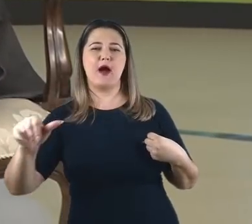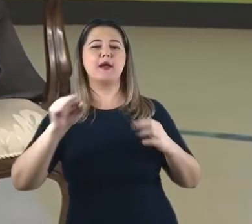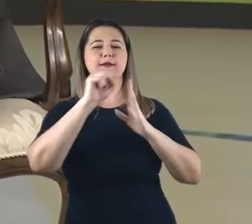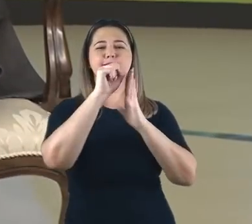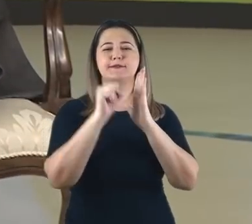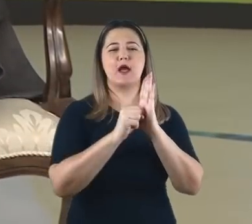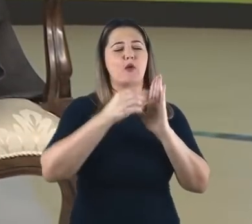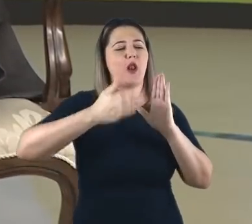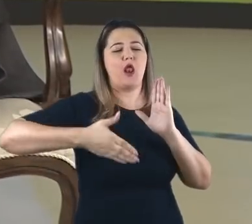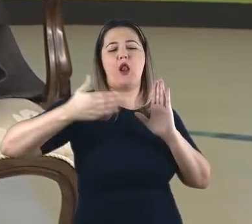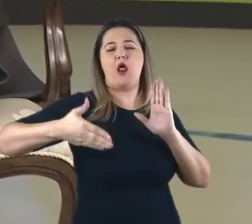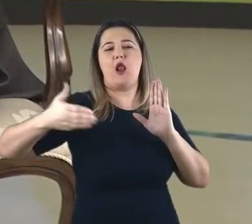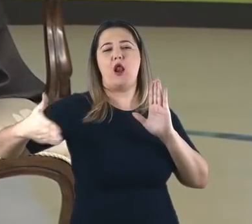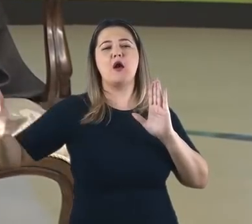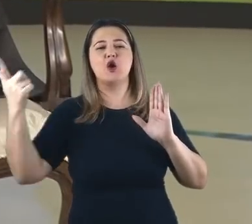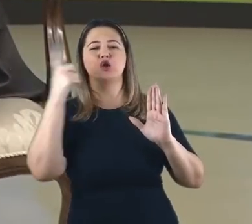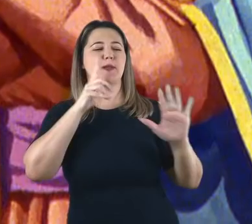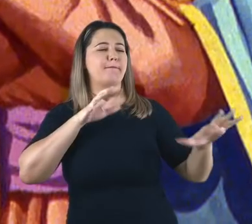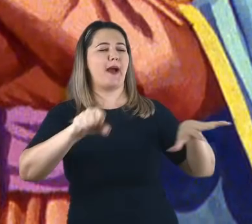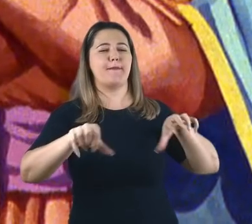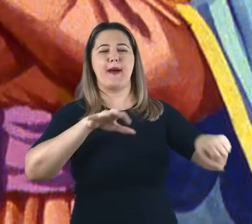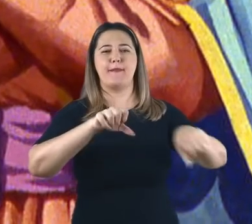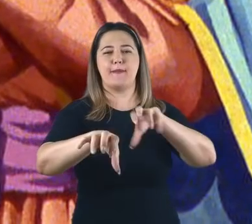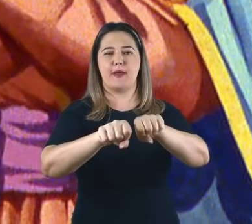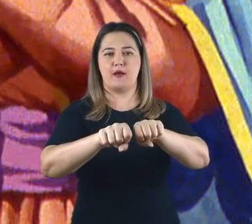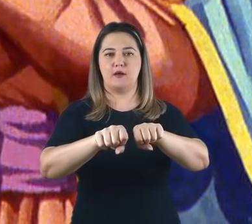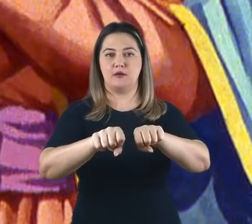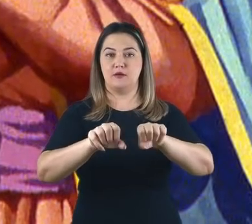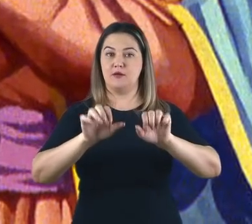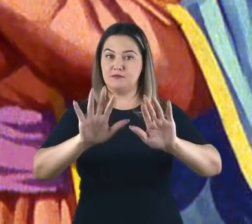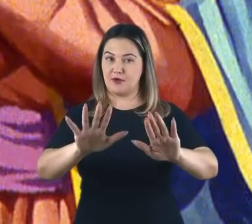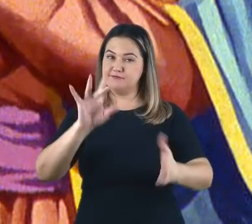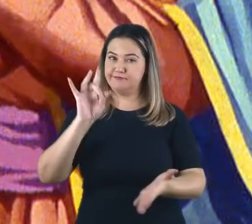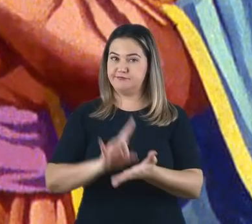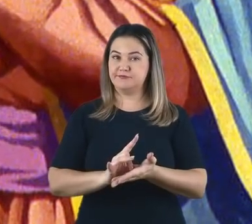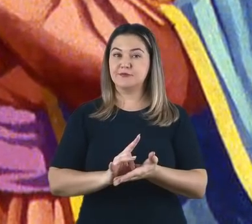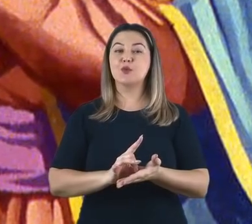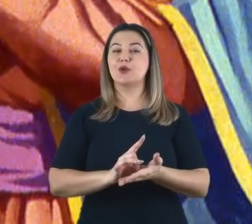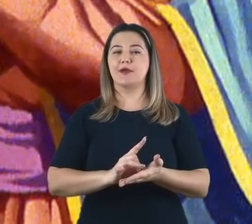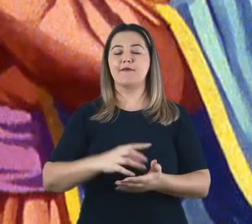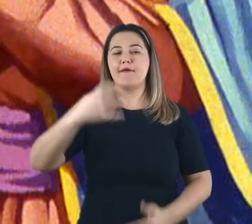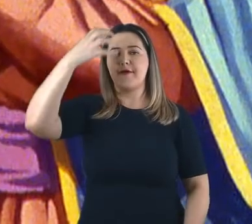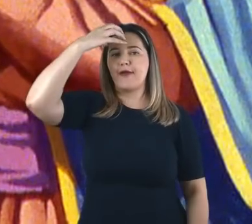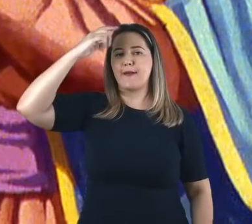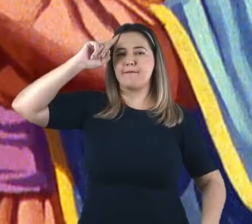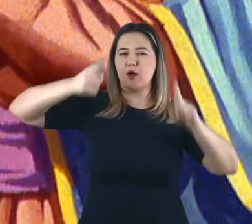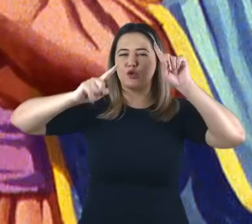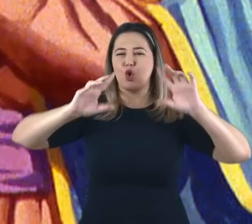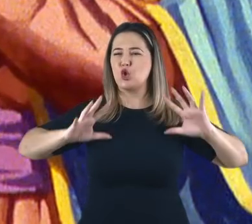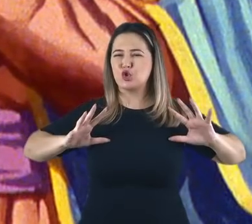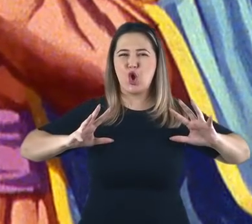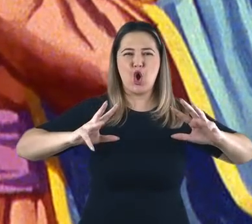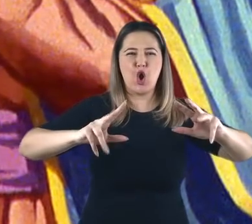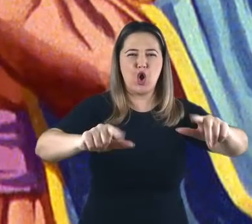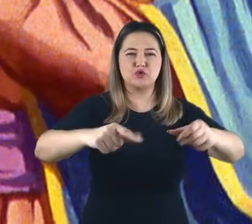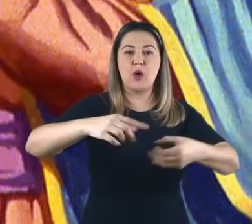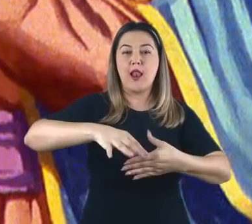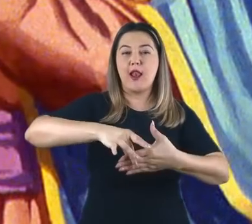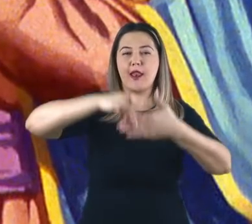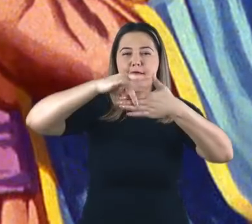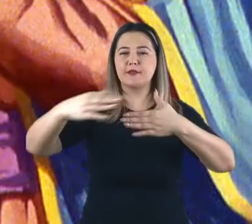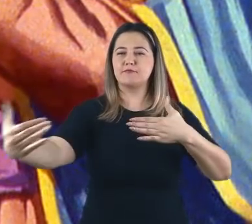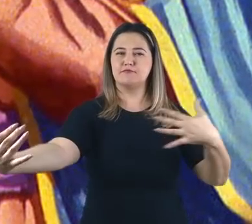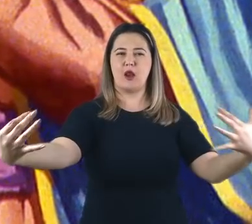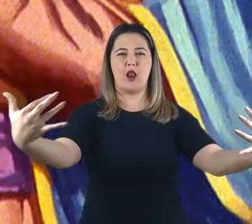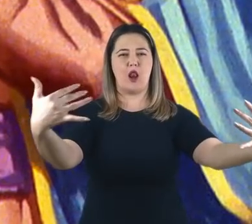séculos e dominará todos os povos. Seja como for, o fato é que o rei reuniu todos na planície de Dura e ordenou